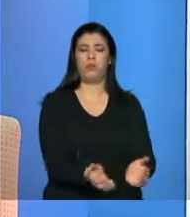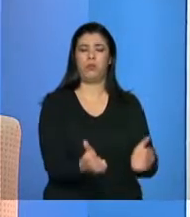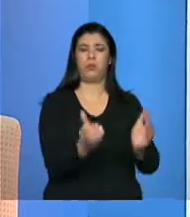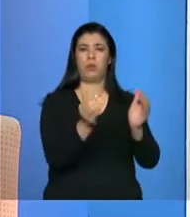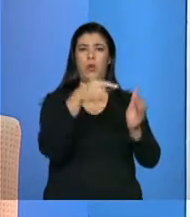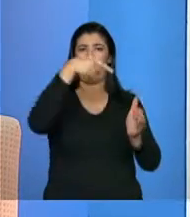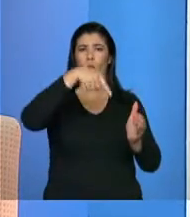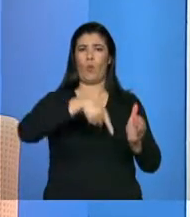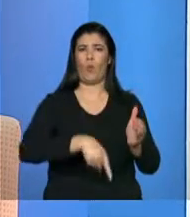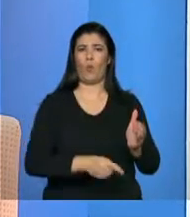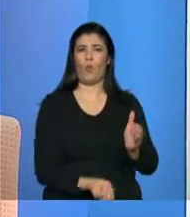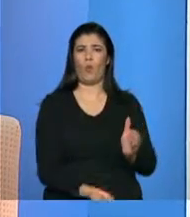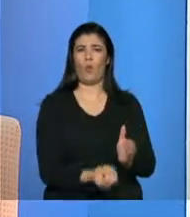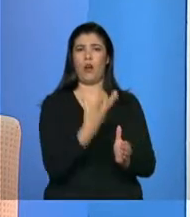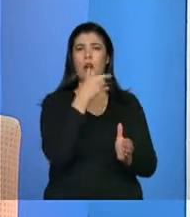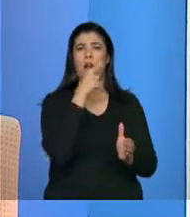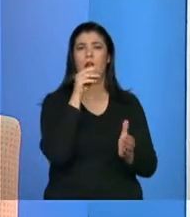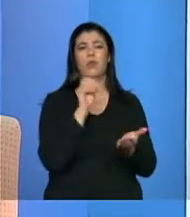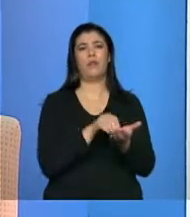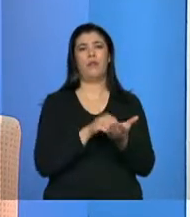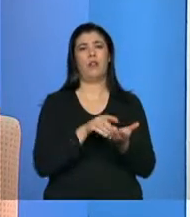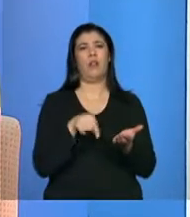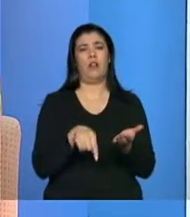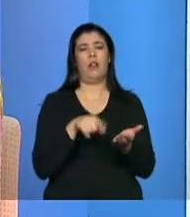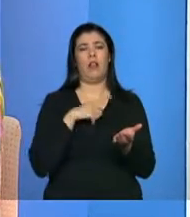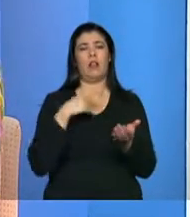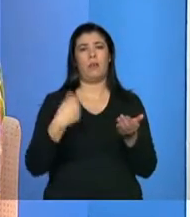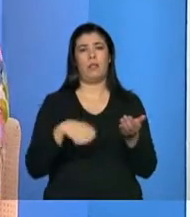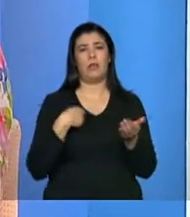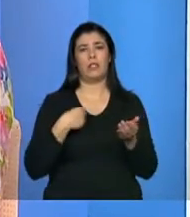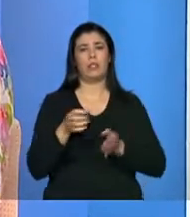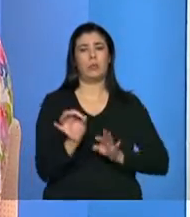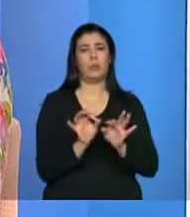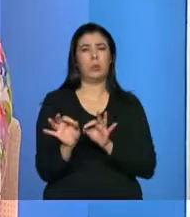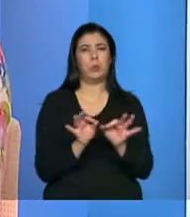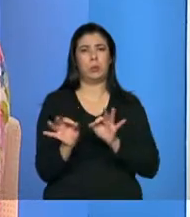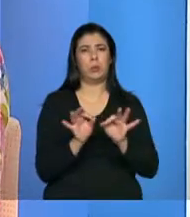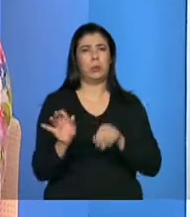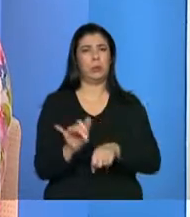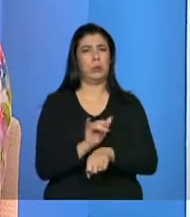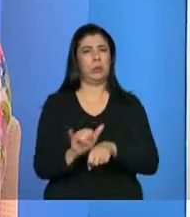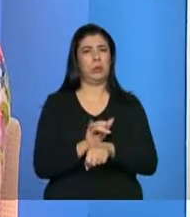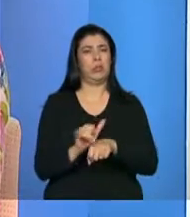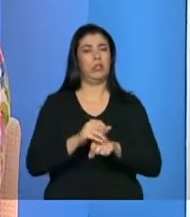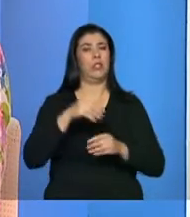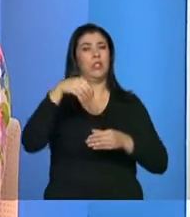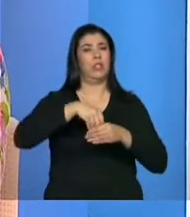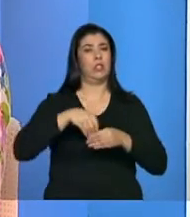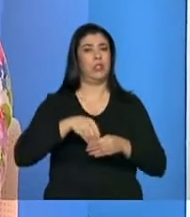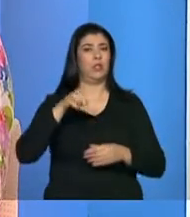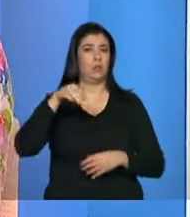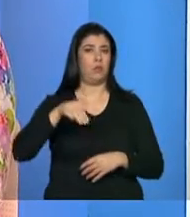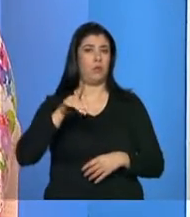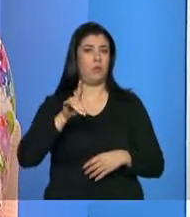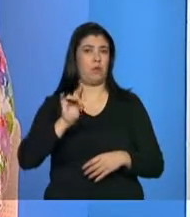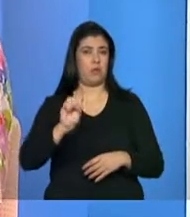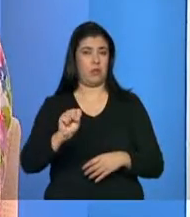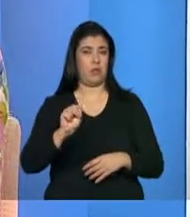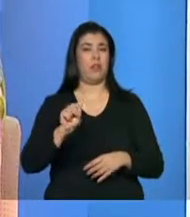e escolas, onde há falta de água no Brasil. A gente faz todo o planejamento dessa ação dentro do Ministério do Desenvolvimento Social,